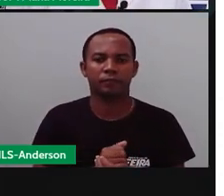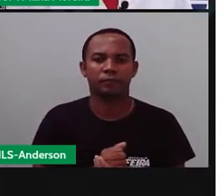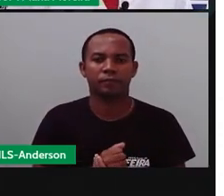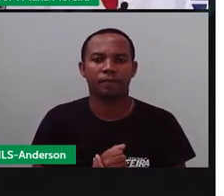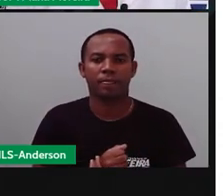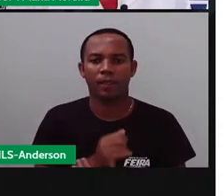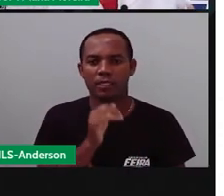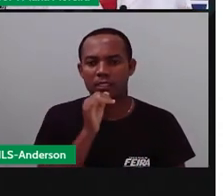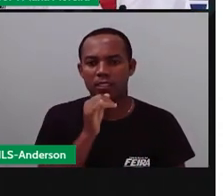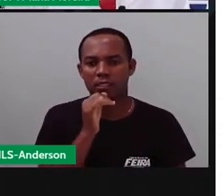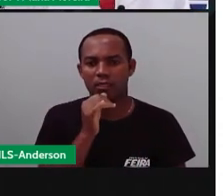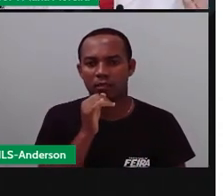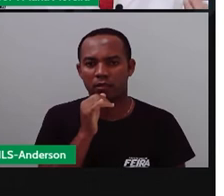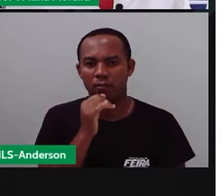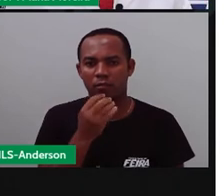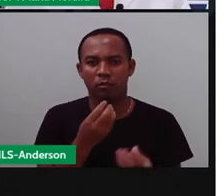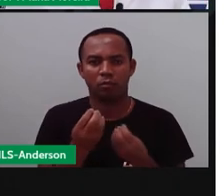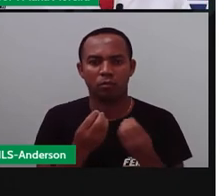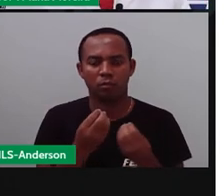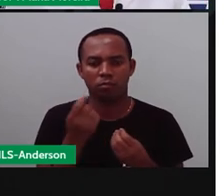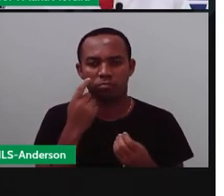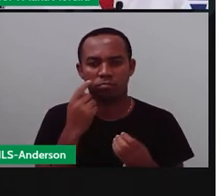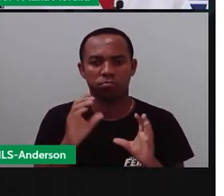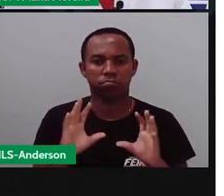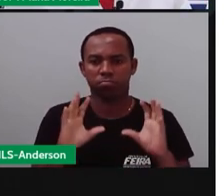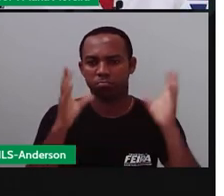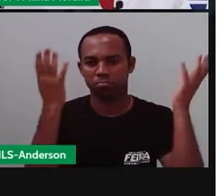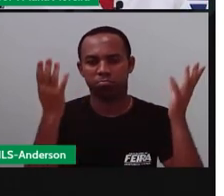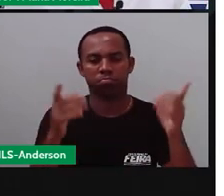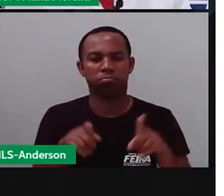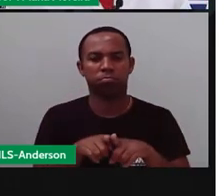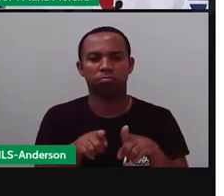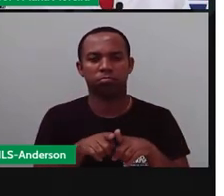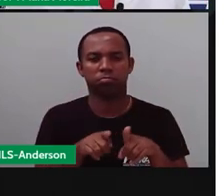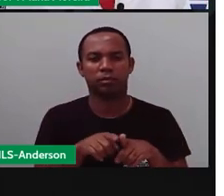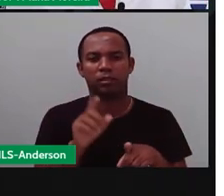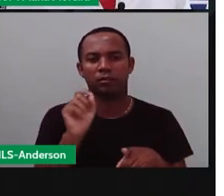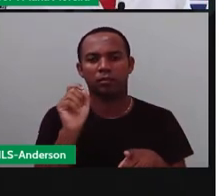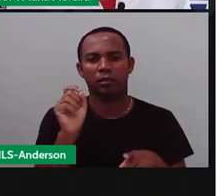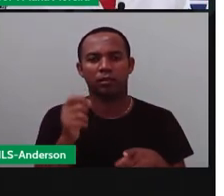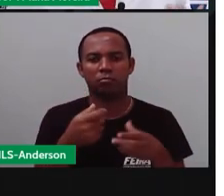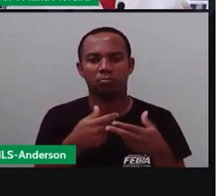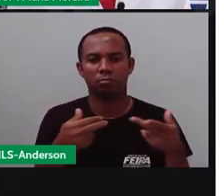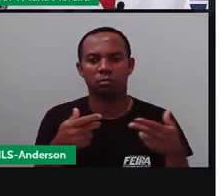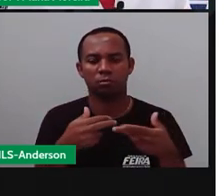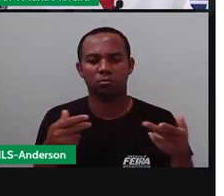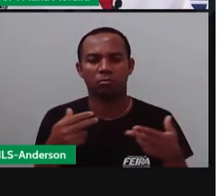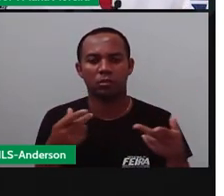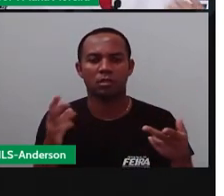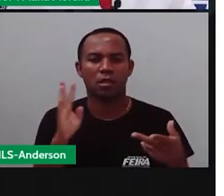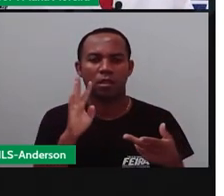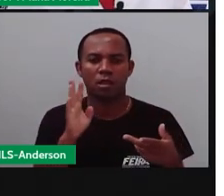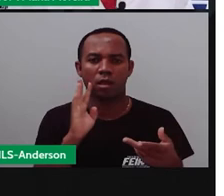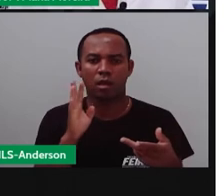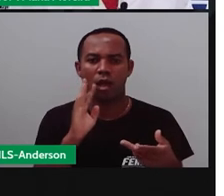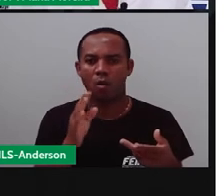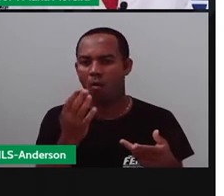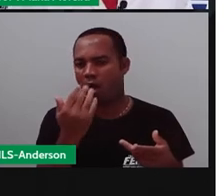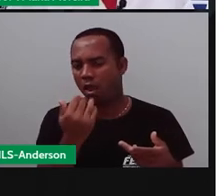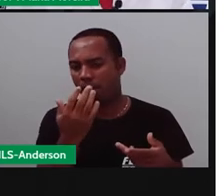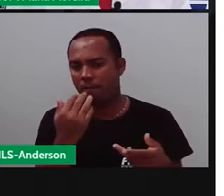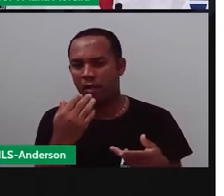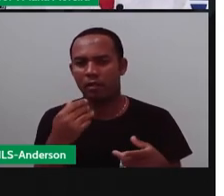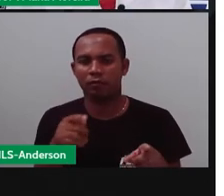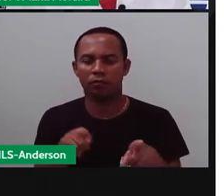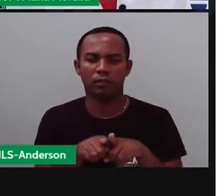E se esbaldam nos quitudes da tradicional festa. Então, que são o quê? As coisas que são produzidas produzidas com aquele alimento da época.